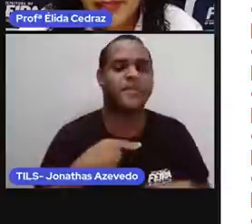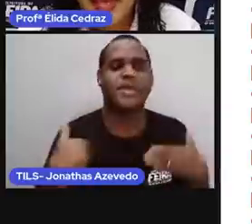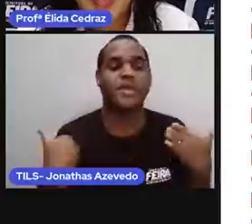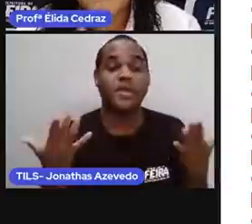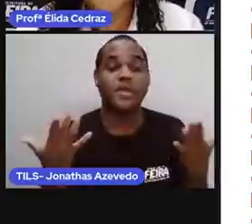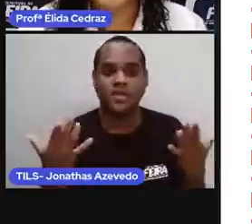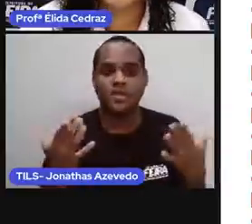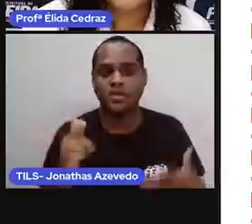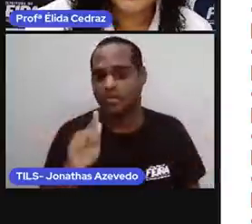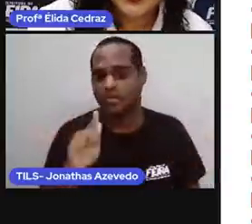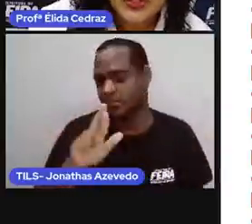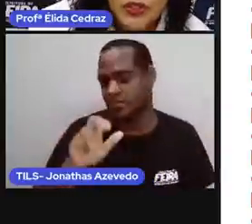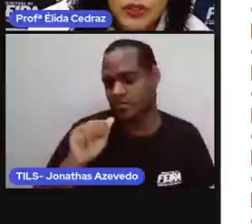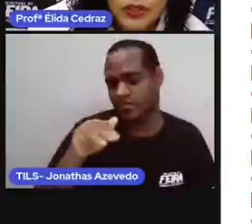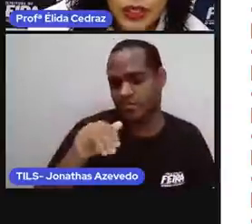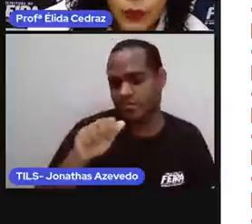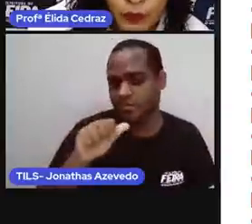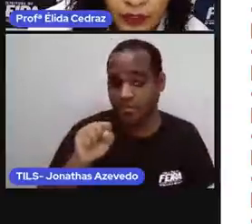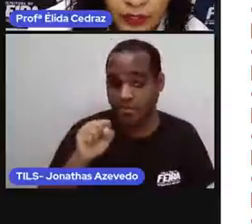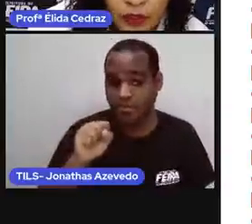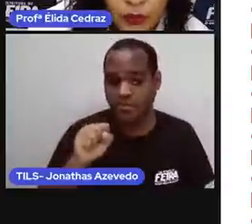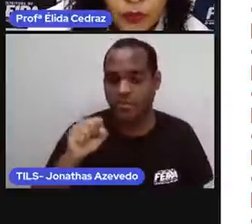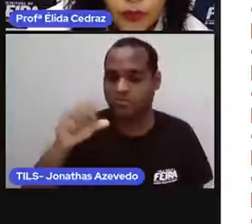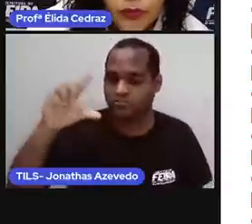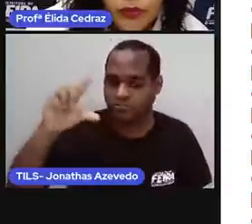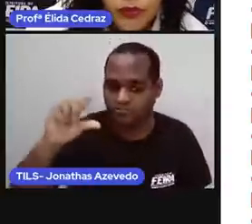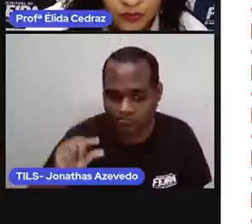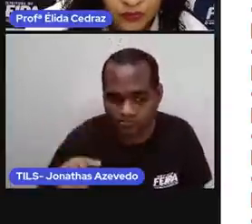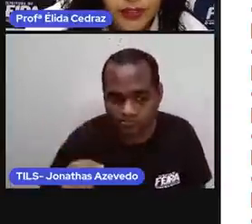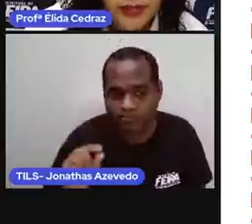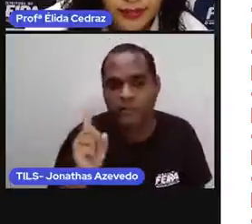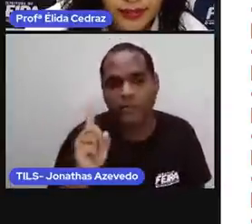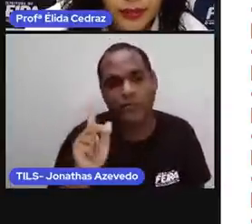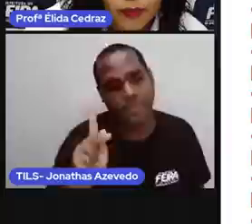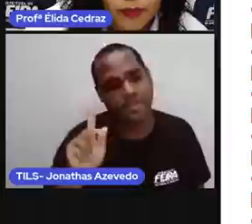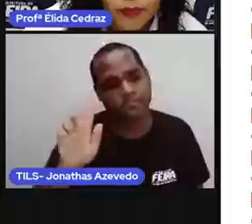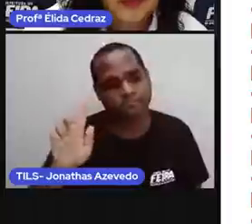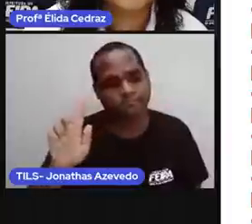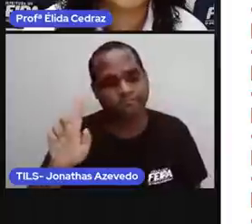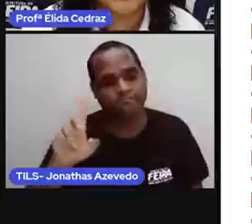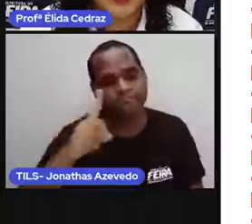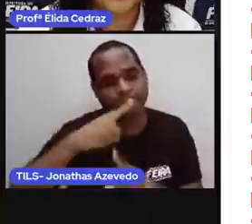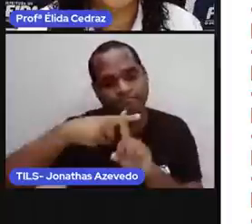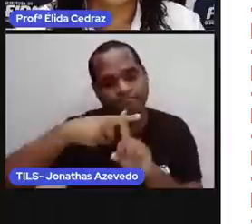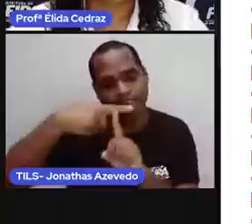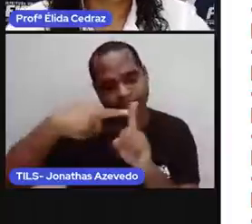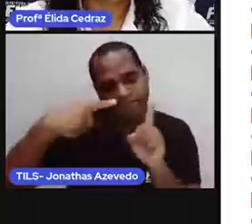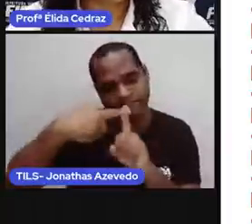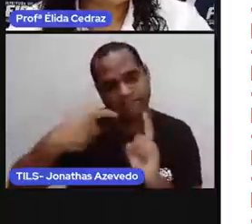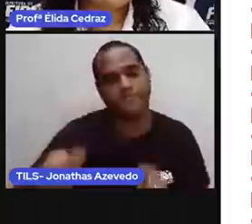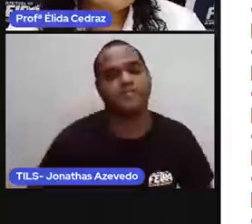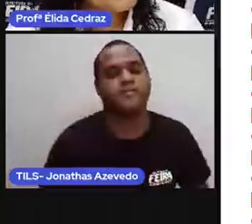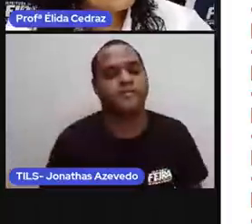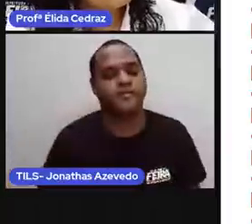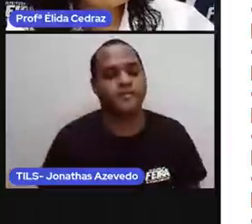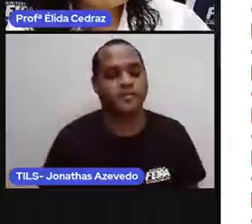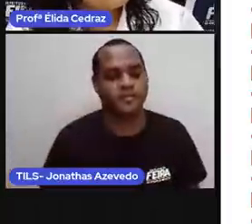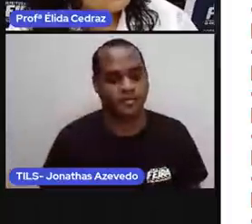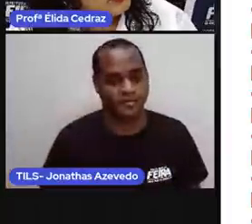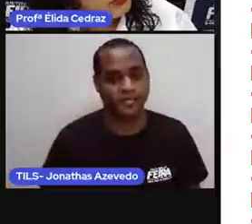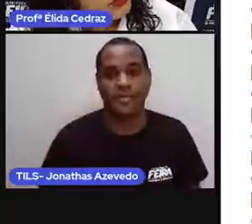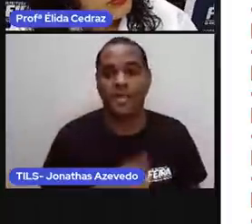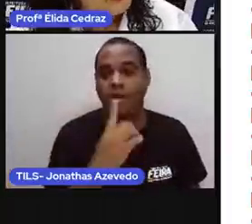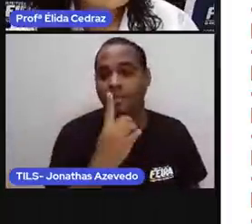grama é menos que o quilo. Entendeu? Pronto. E mil